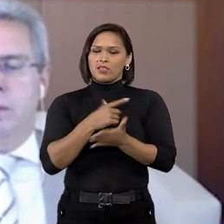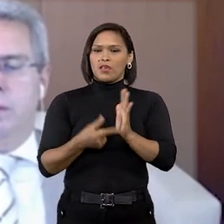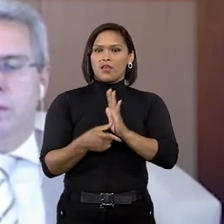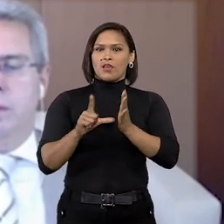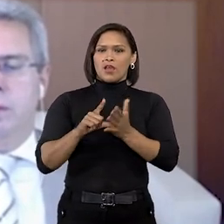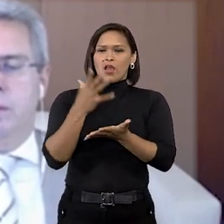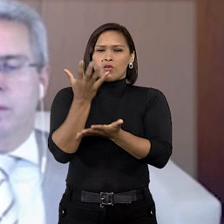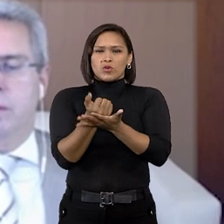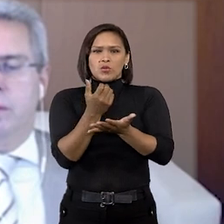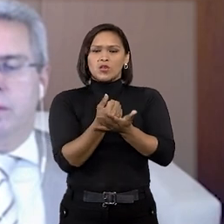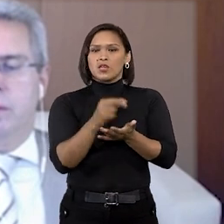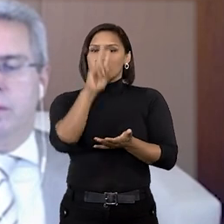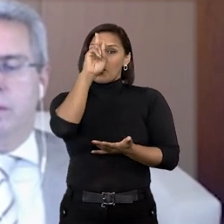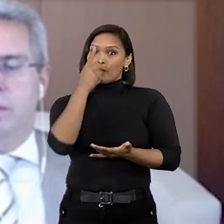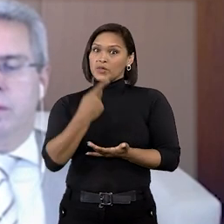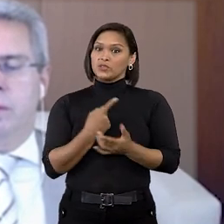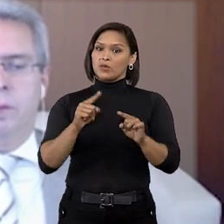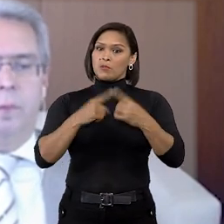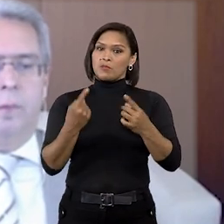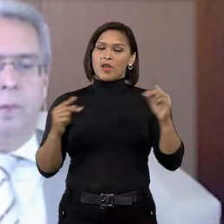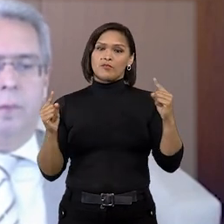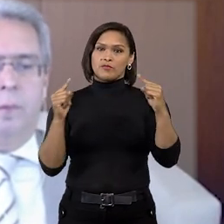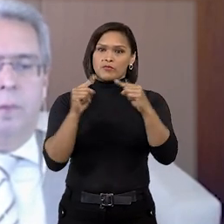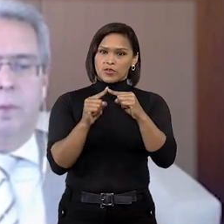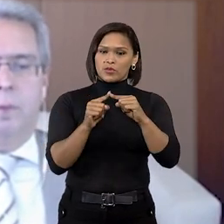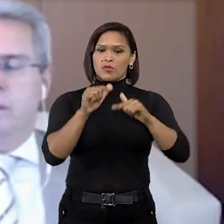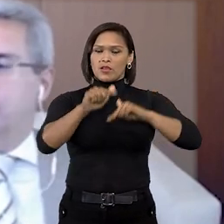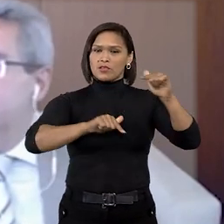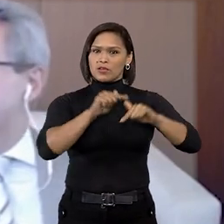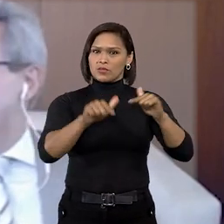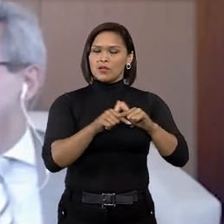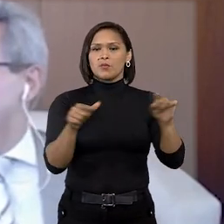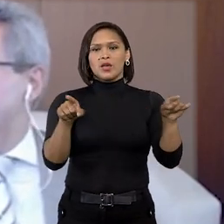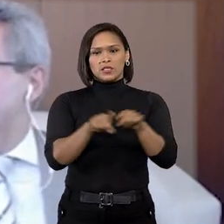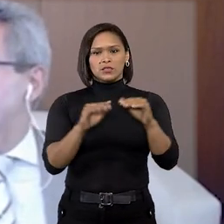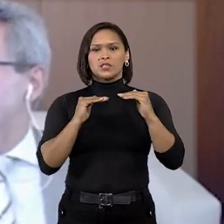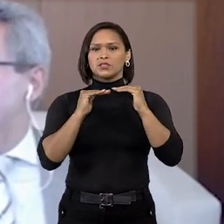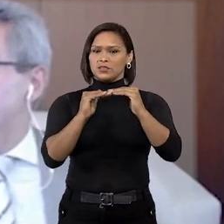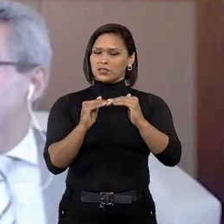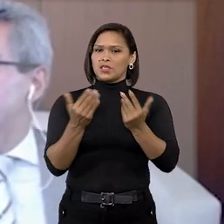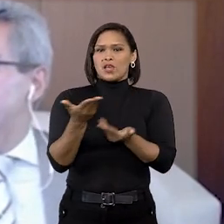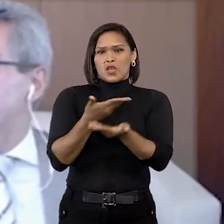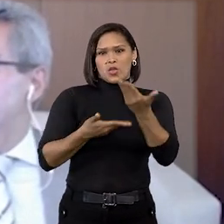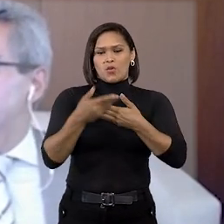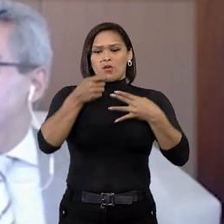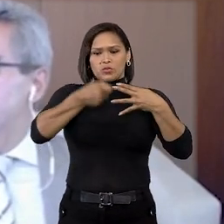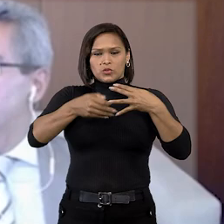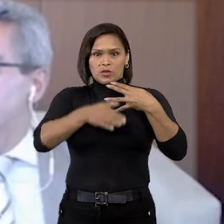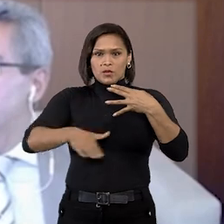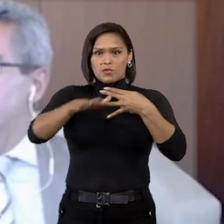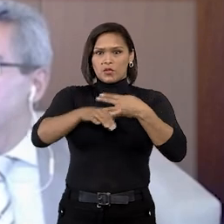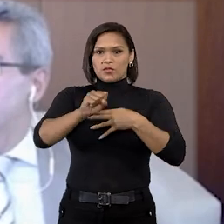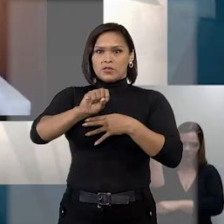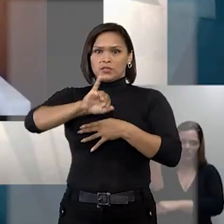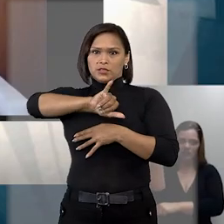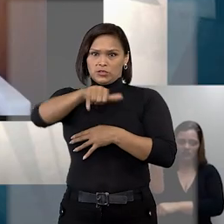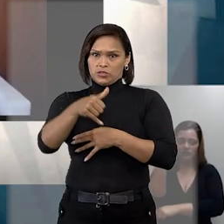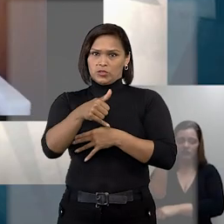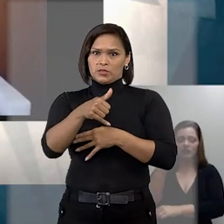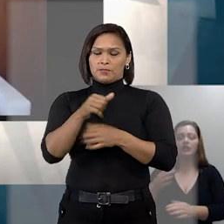anteriormente não são pessoais, mas vinculadas ao cargo exercido, está em harmonia com a jurisprudência do STJ.